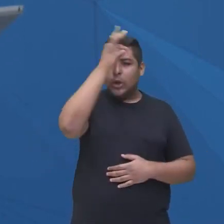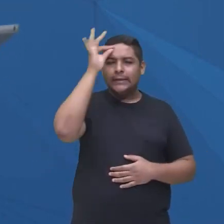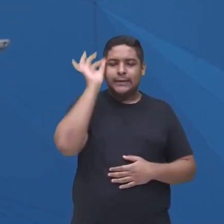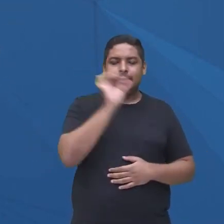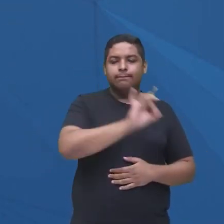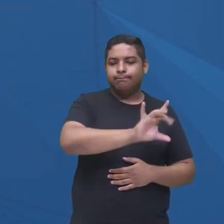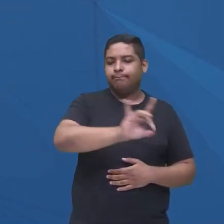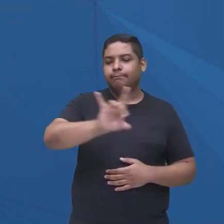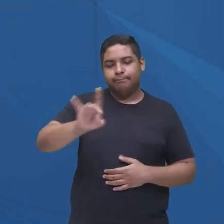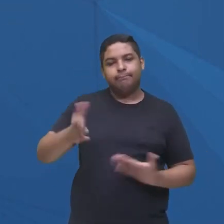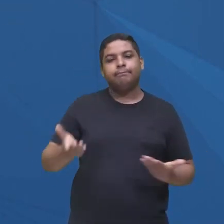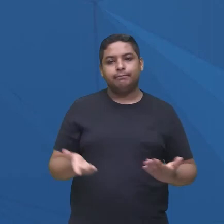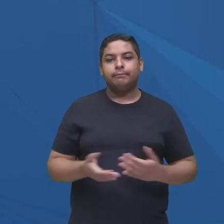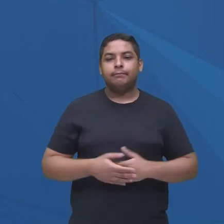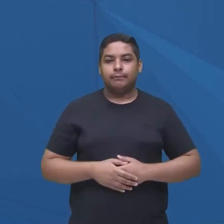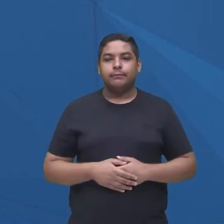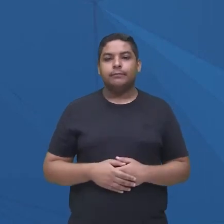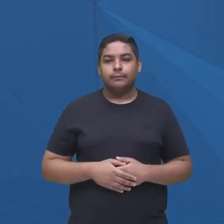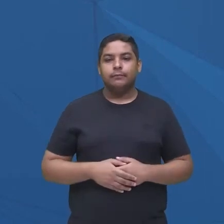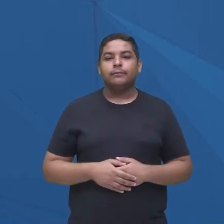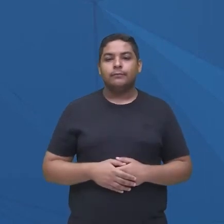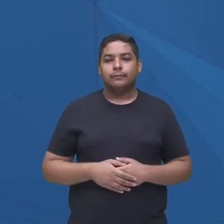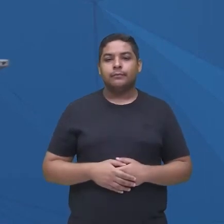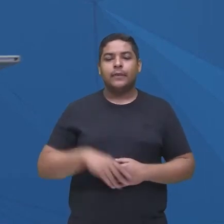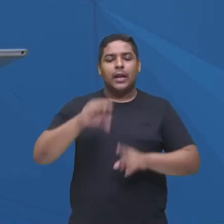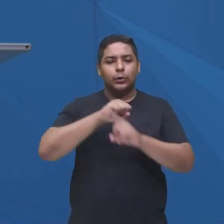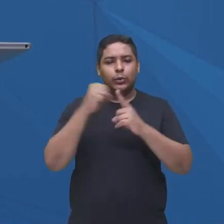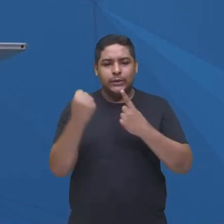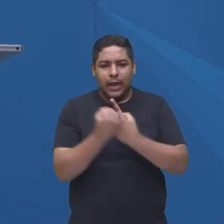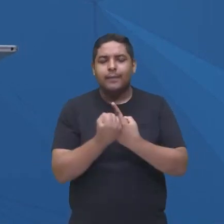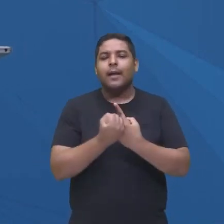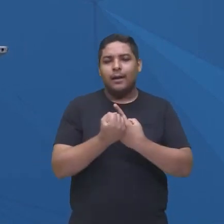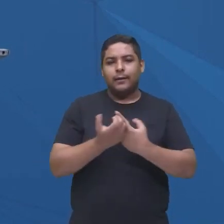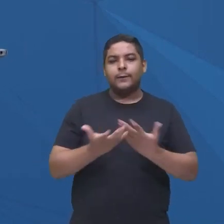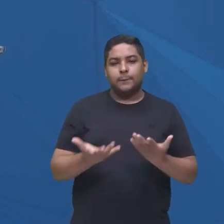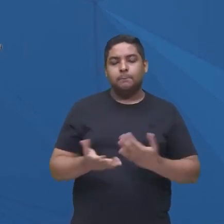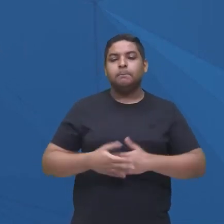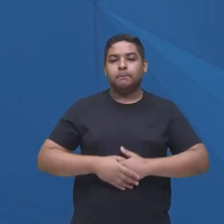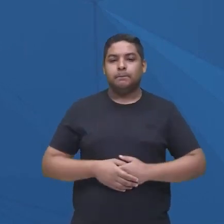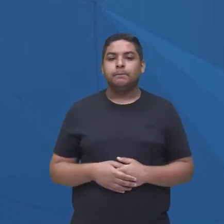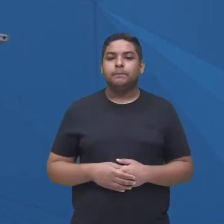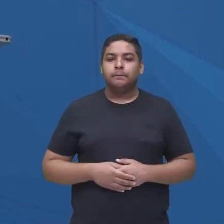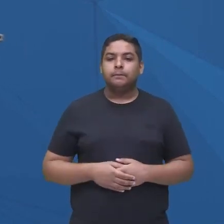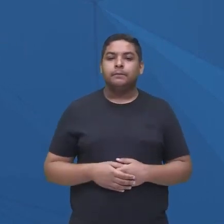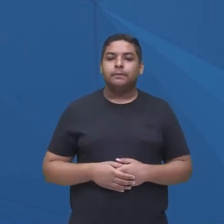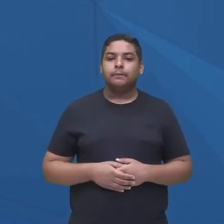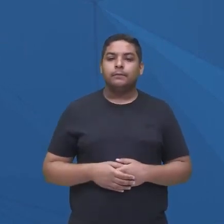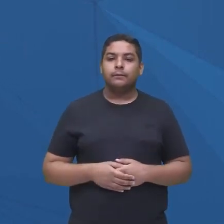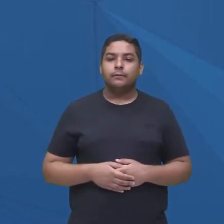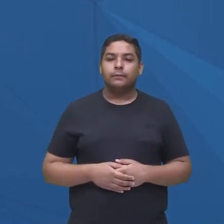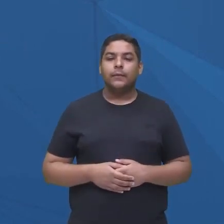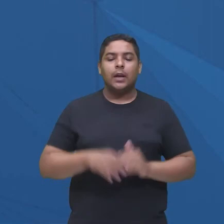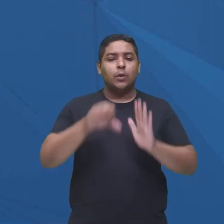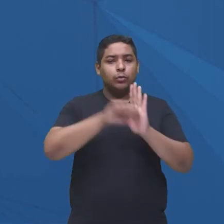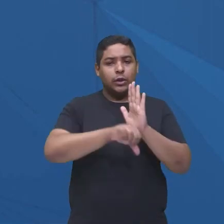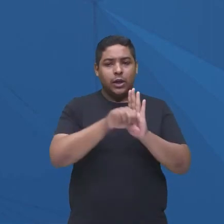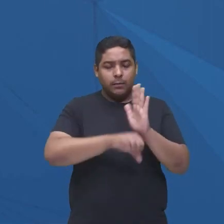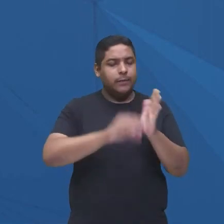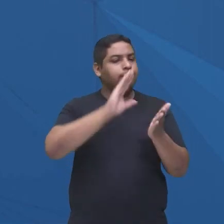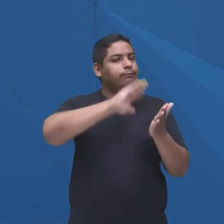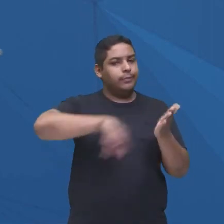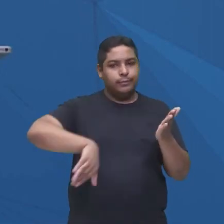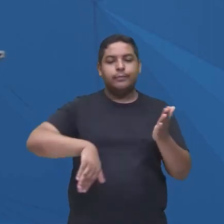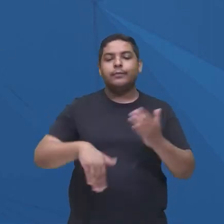perante dos fatos, né, nos quais eles foram incriminados, tá bom? E o quanto isso fica, né, de